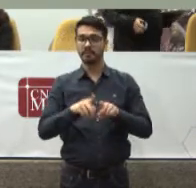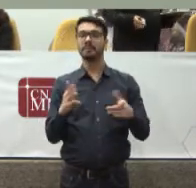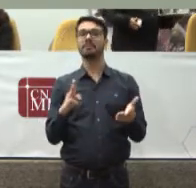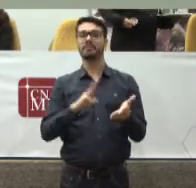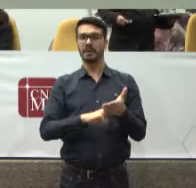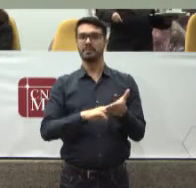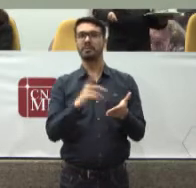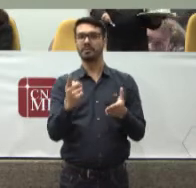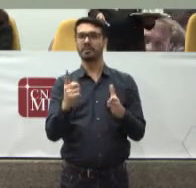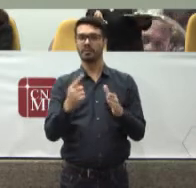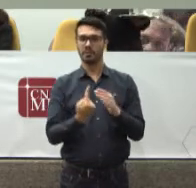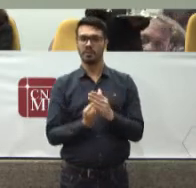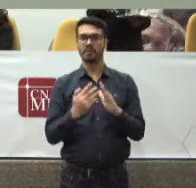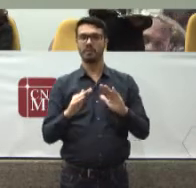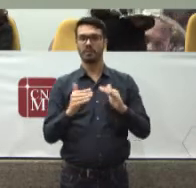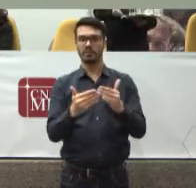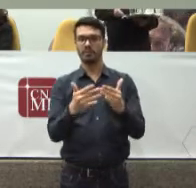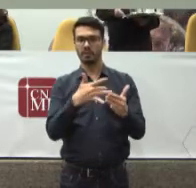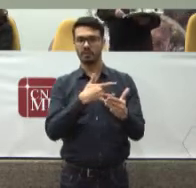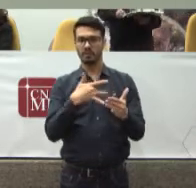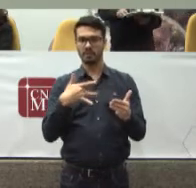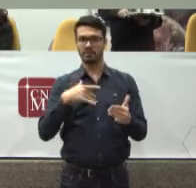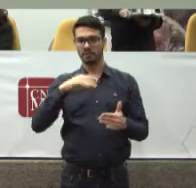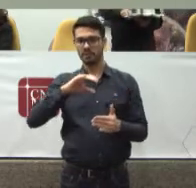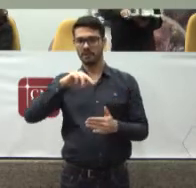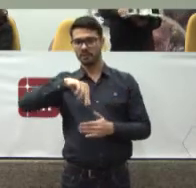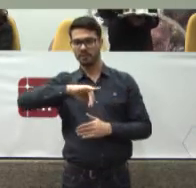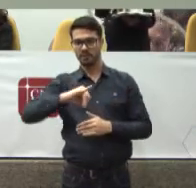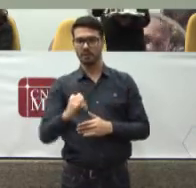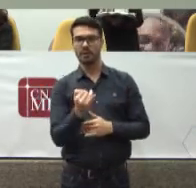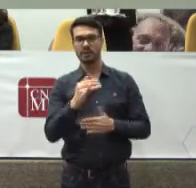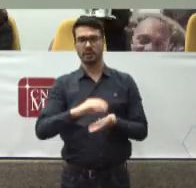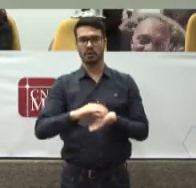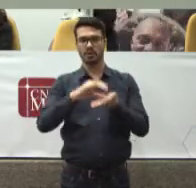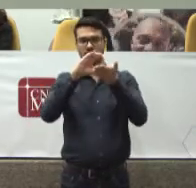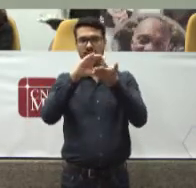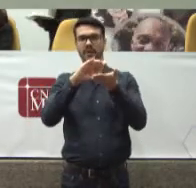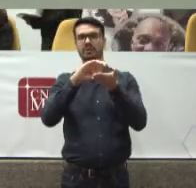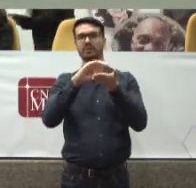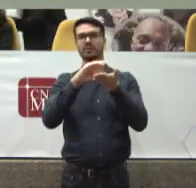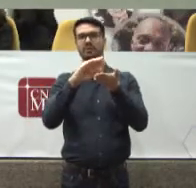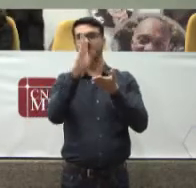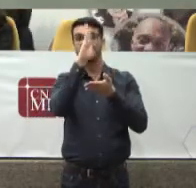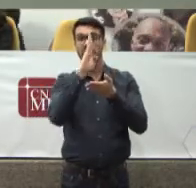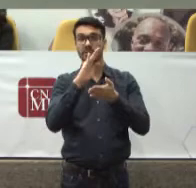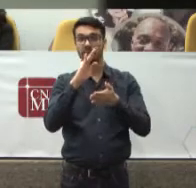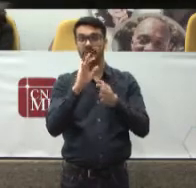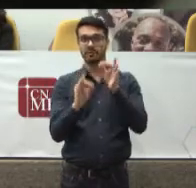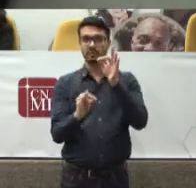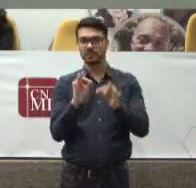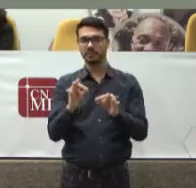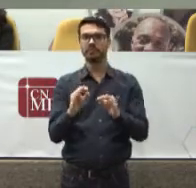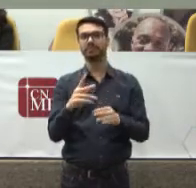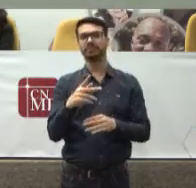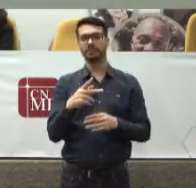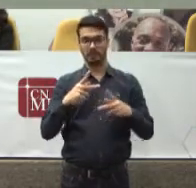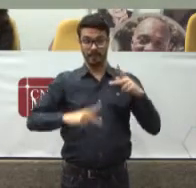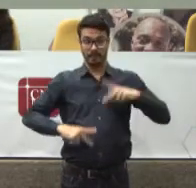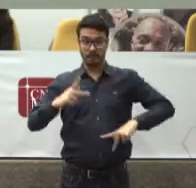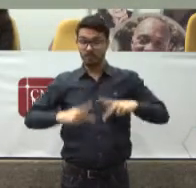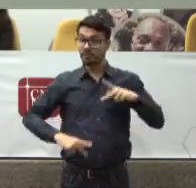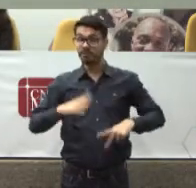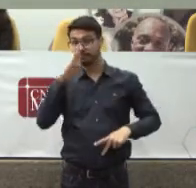Do Comitê Do Fórum da Saúde Do CNJ Pela primeira vez Um promotor De Justiça Que está na linha De frente